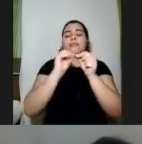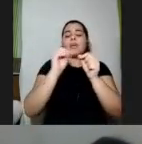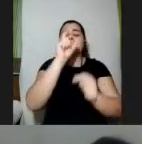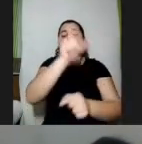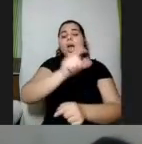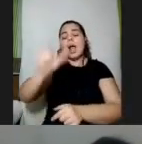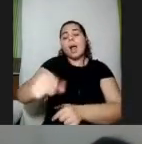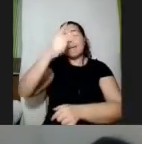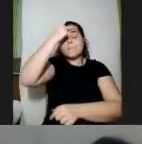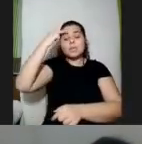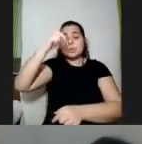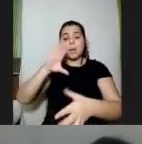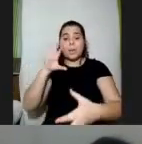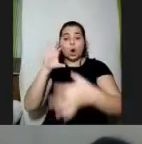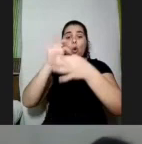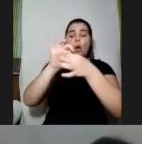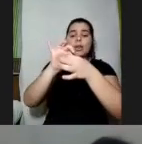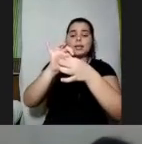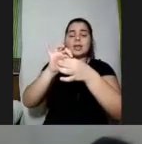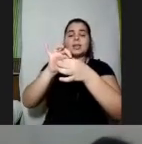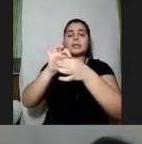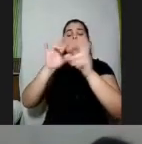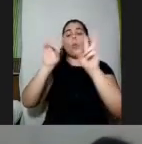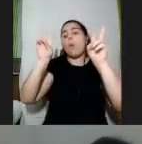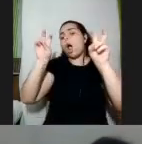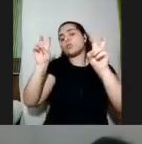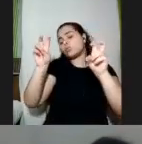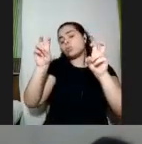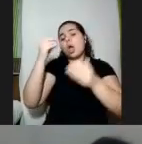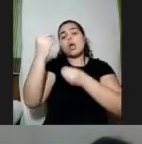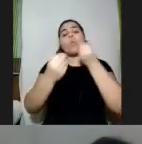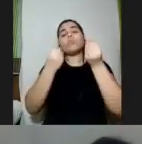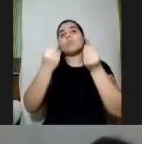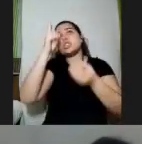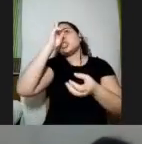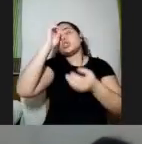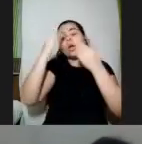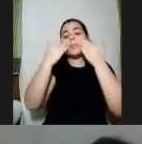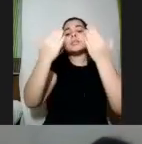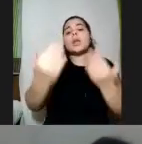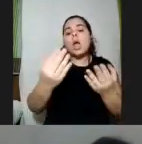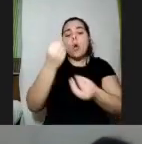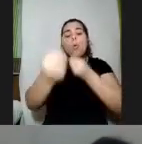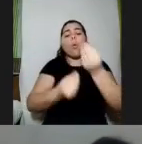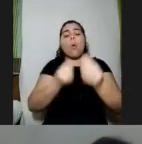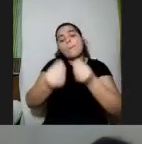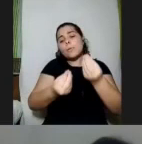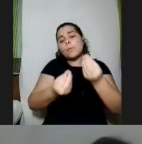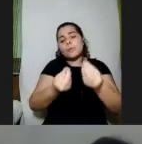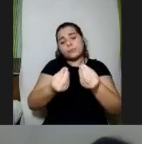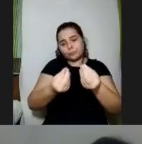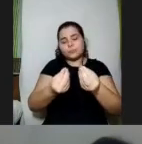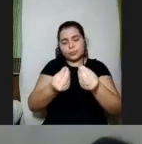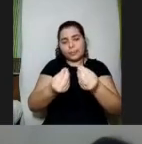pessoa com esse assunto que eu quero trazer com essa história que eu quero apresentar com essa elaboração conceitual que eu quero produzir